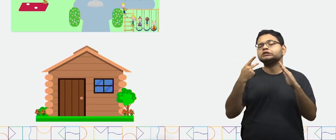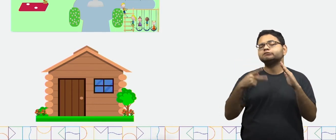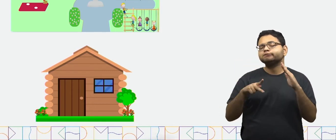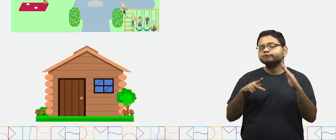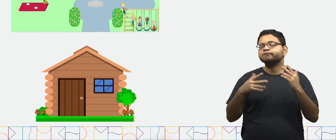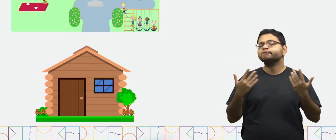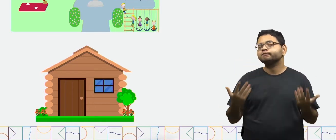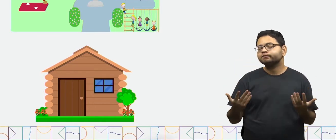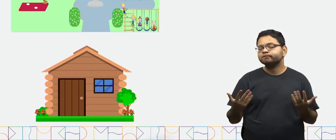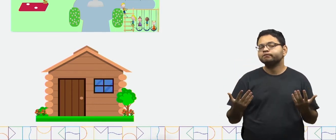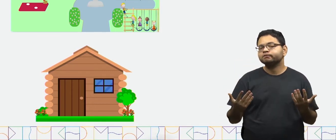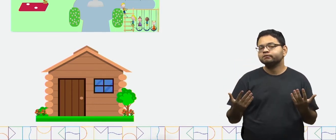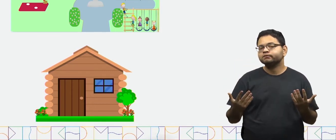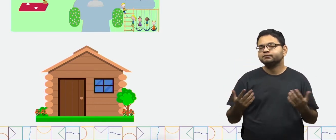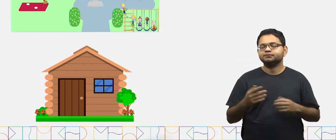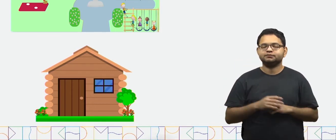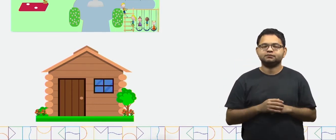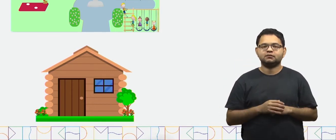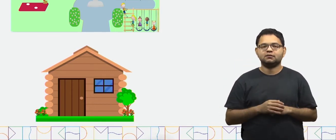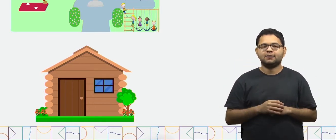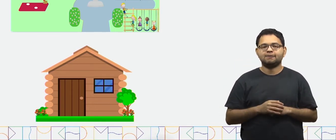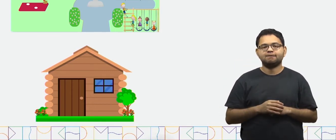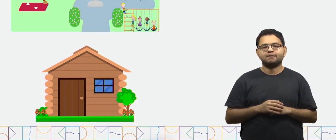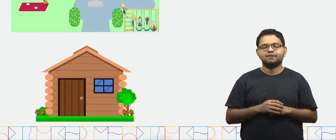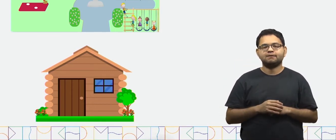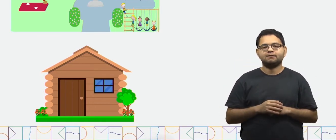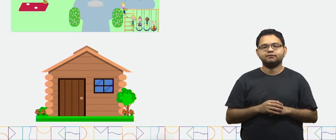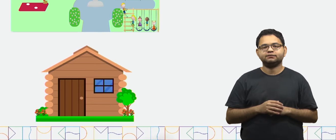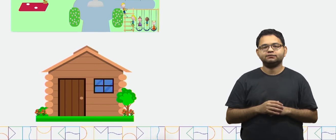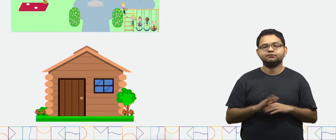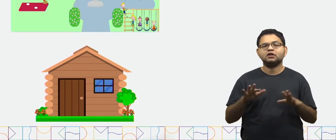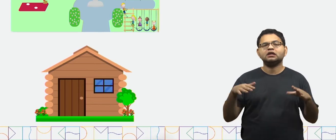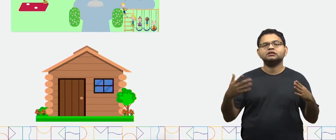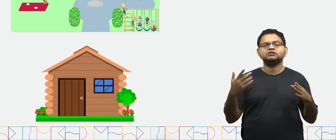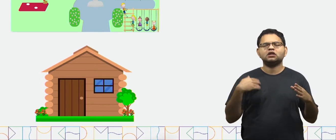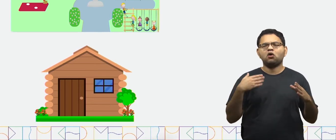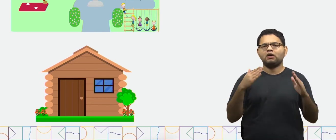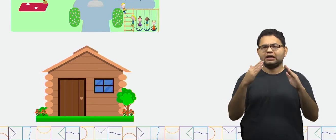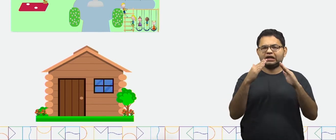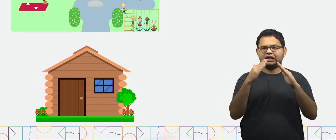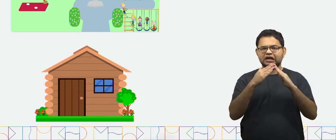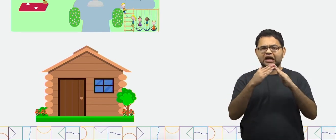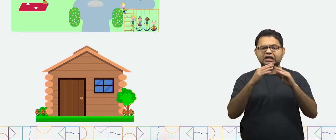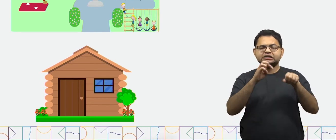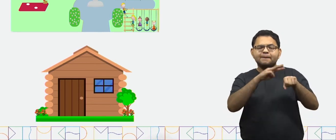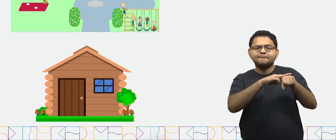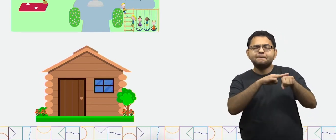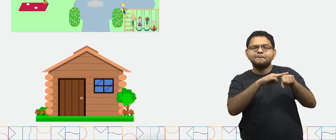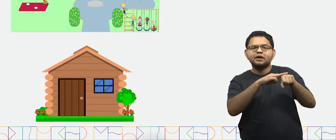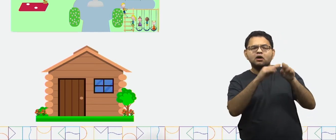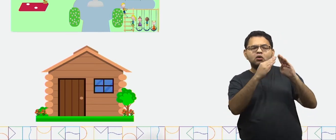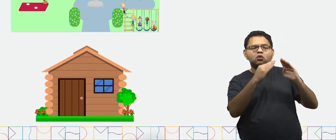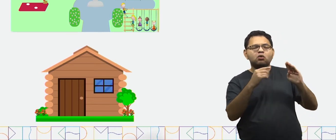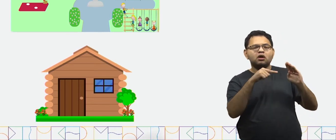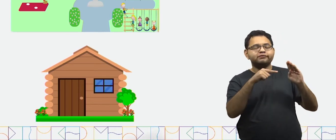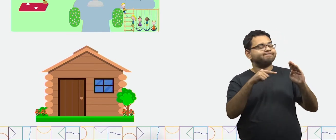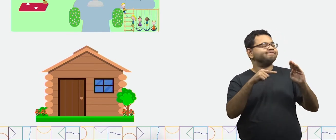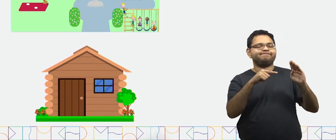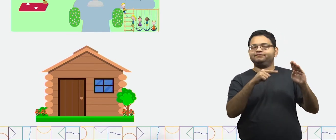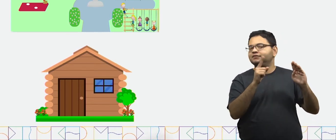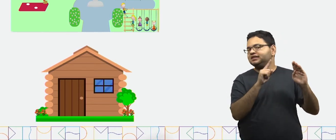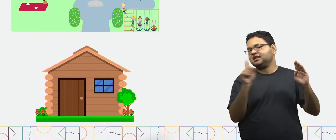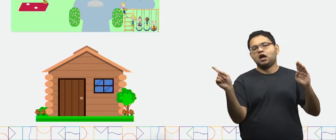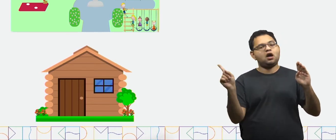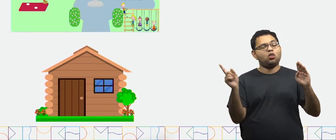casa da mãe de Érica? Assim, a casa dela poderia ser essa do telhado marrom? Sim. Não? Não,